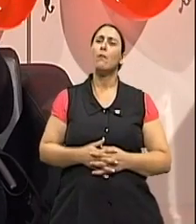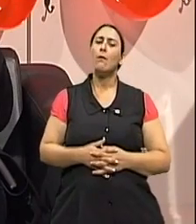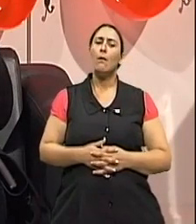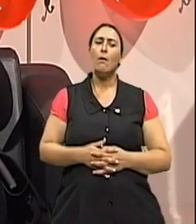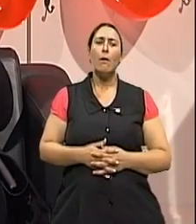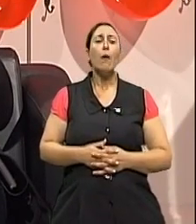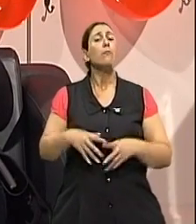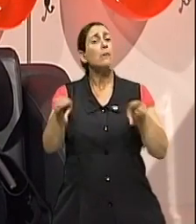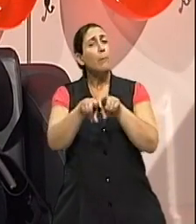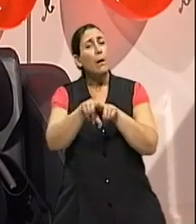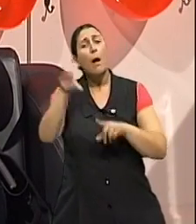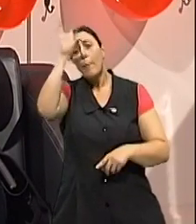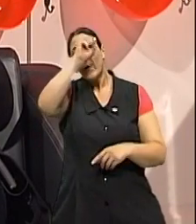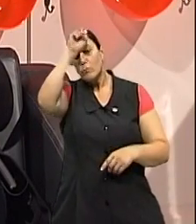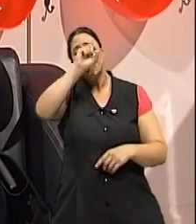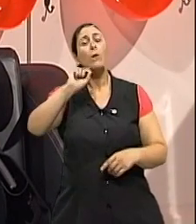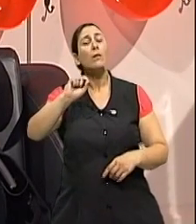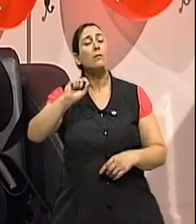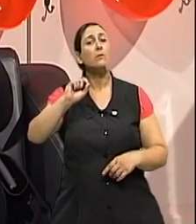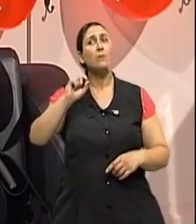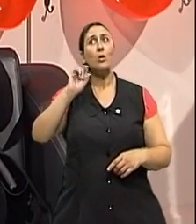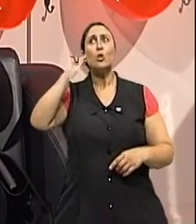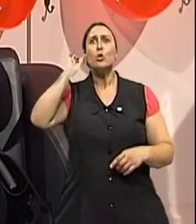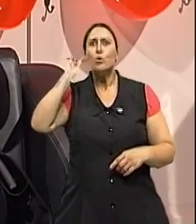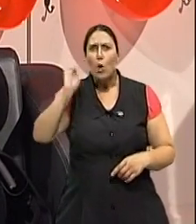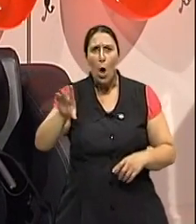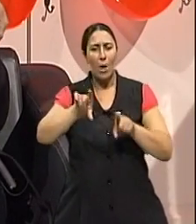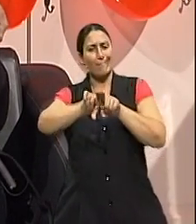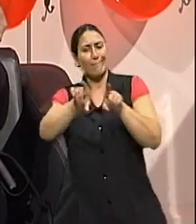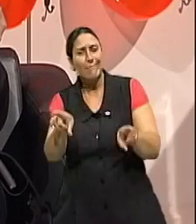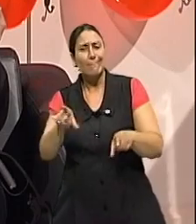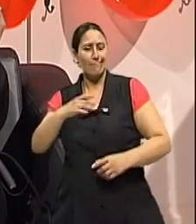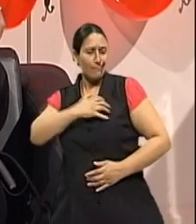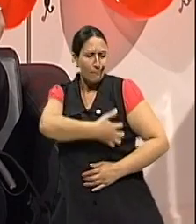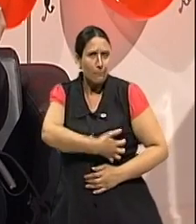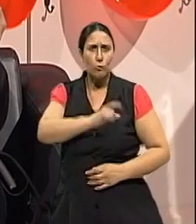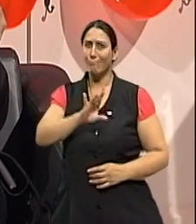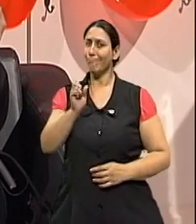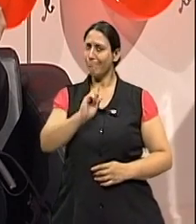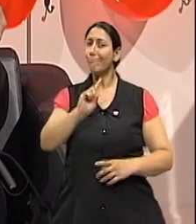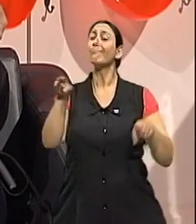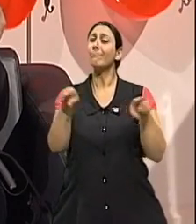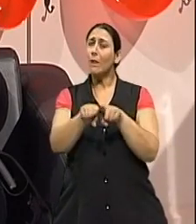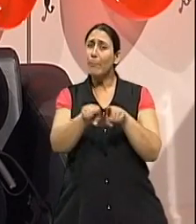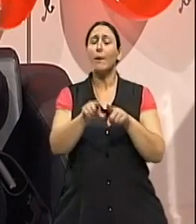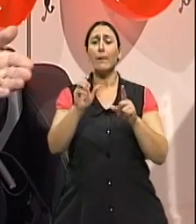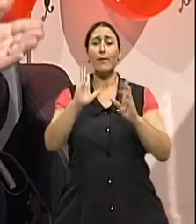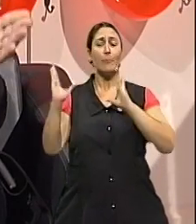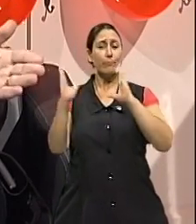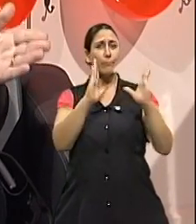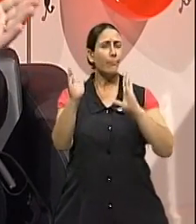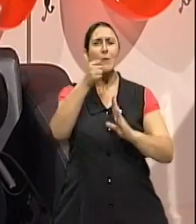A gente aprende também a detectar quando as coisas estão acontecendo, né? Principalmente na fase premenstrual,